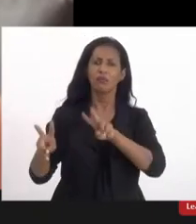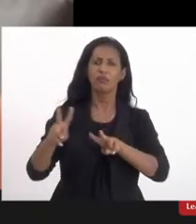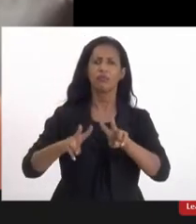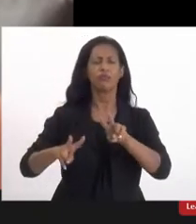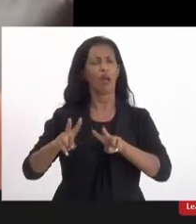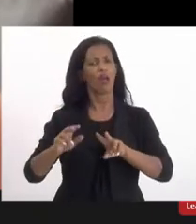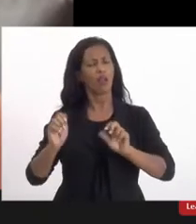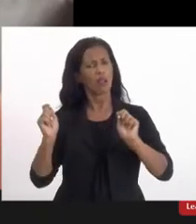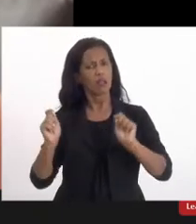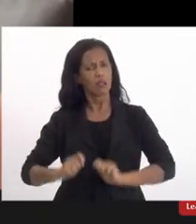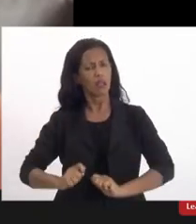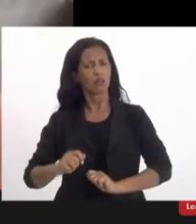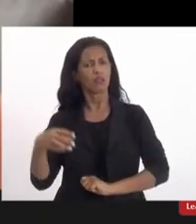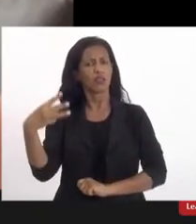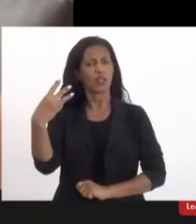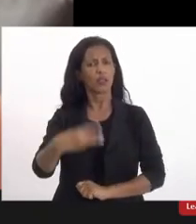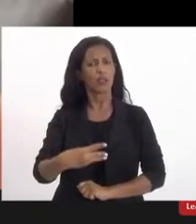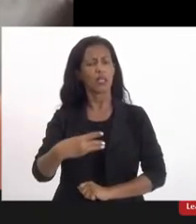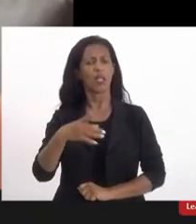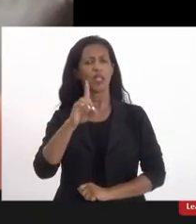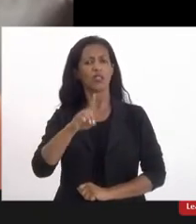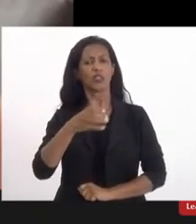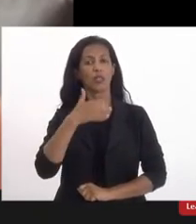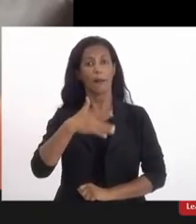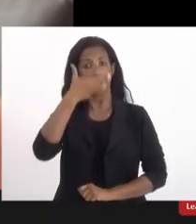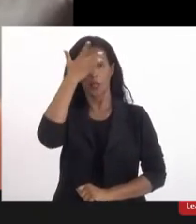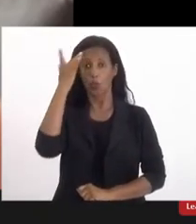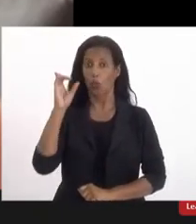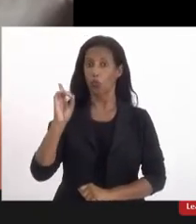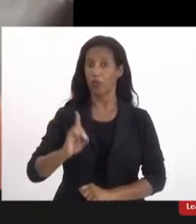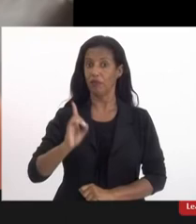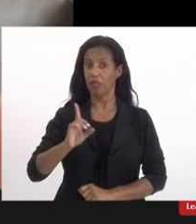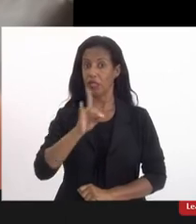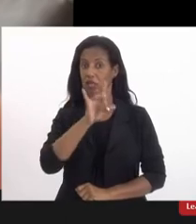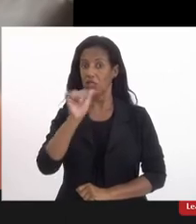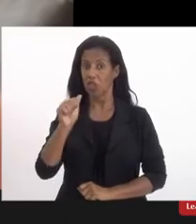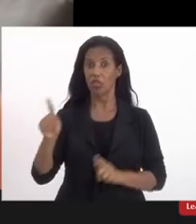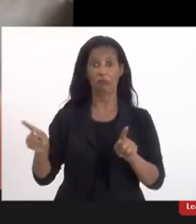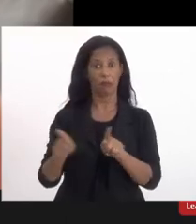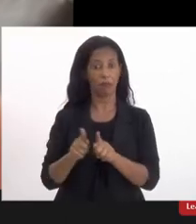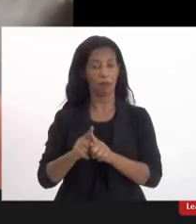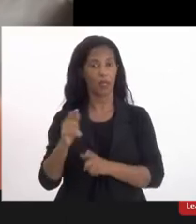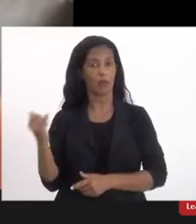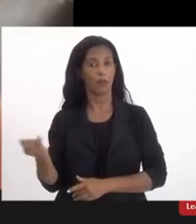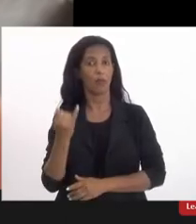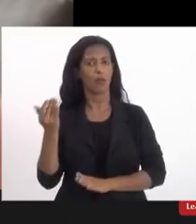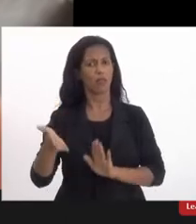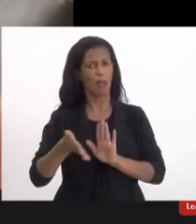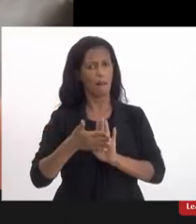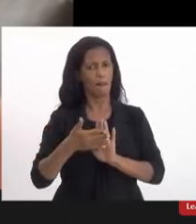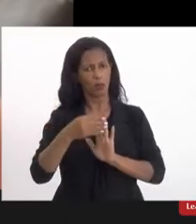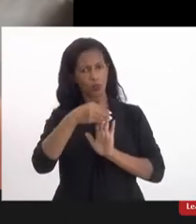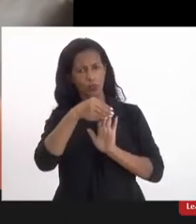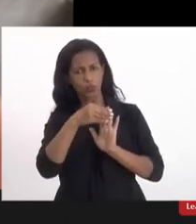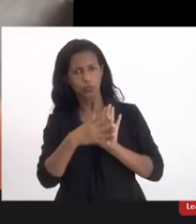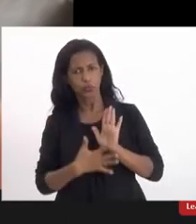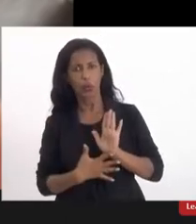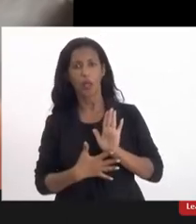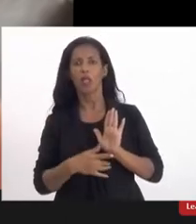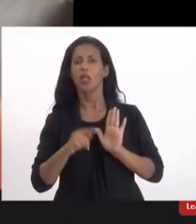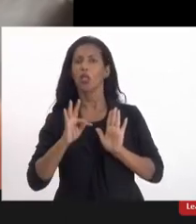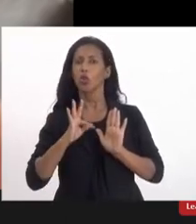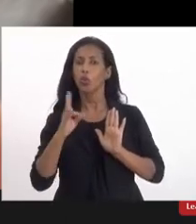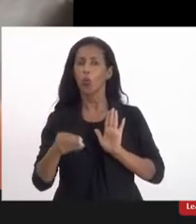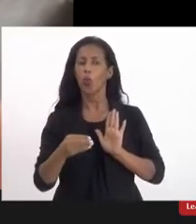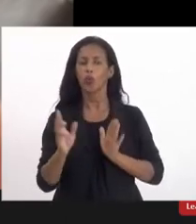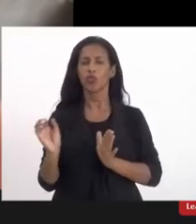fato. Tem o dia 3 de dezembro, que o Dia Internacional da Pessoa com Deficiência, mas a gente tem uma pauta bem extensa, e toda essa pauta já